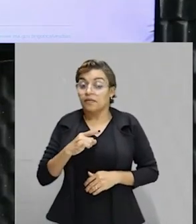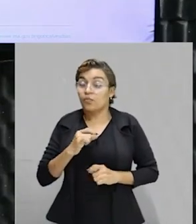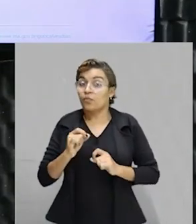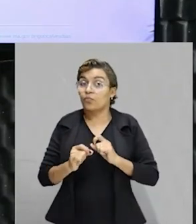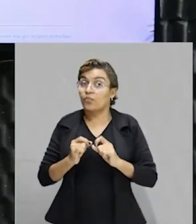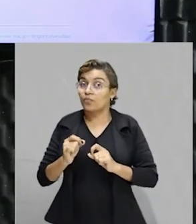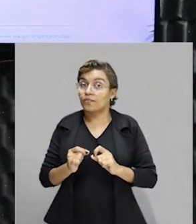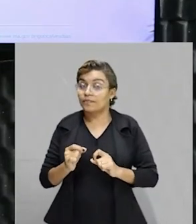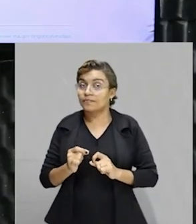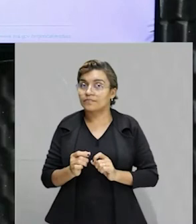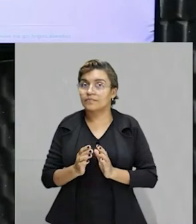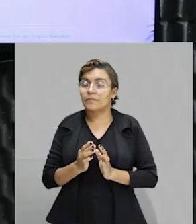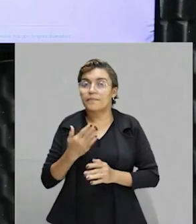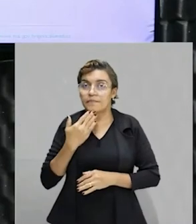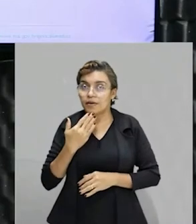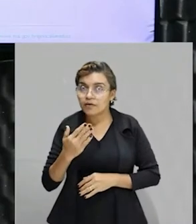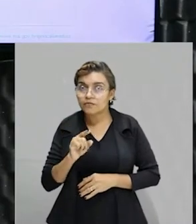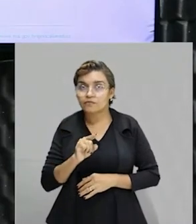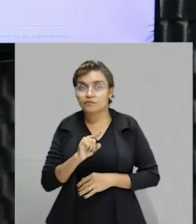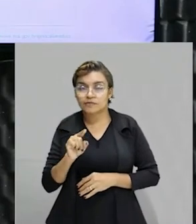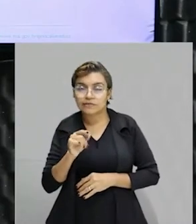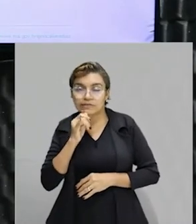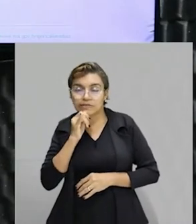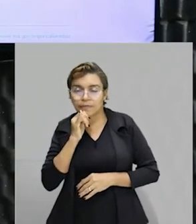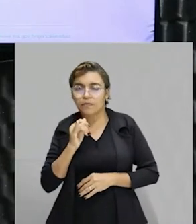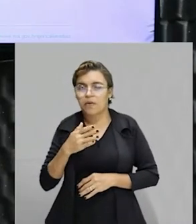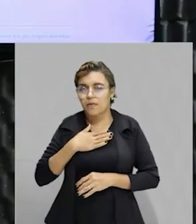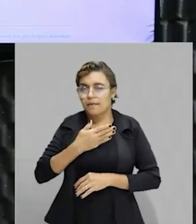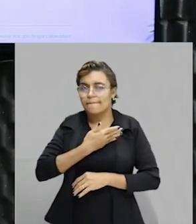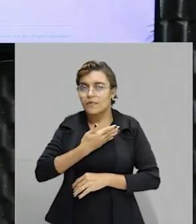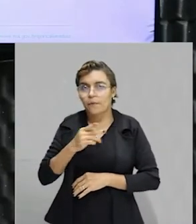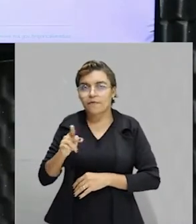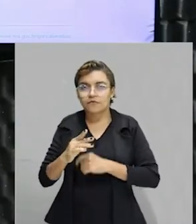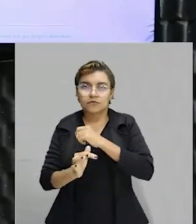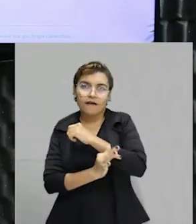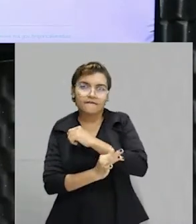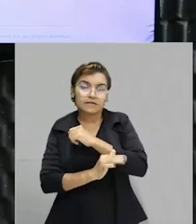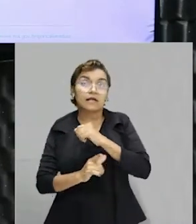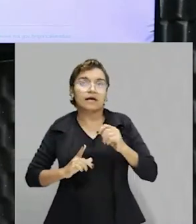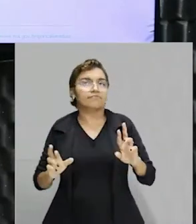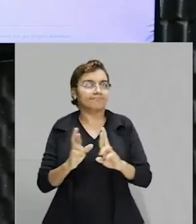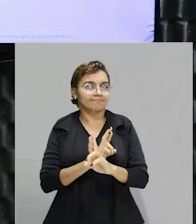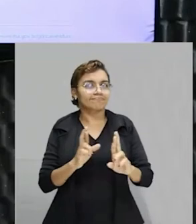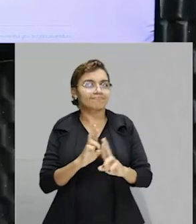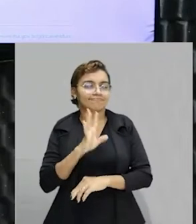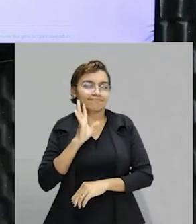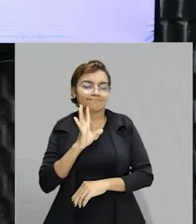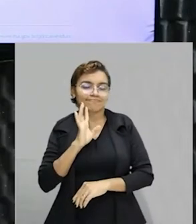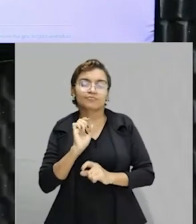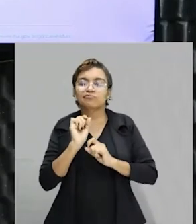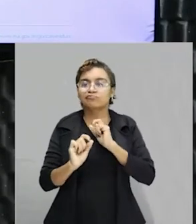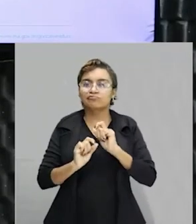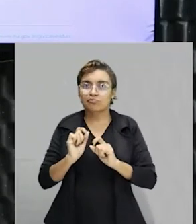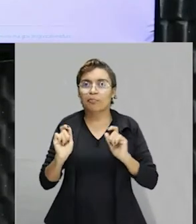pede licença, né, para os nossos colegas da física. Por quê? Porque existe, né, uma relação muito legal que a gente